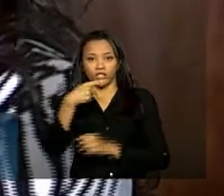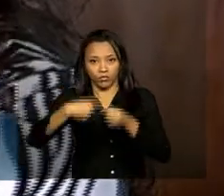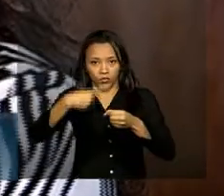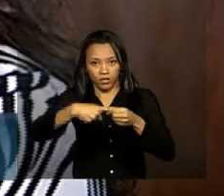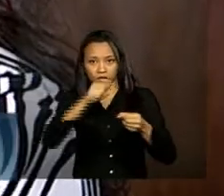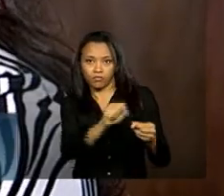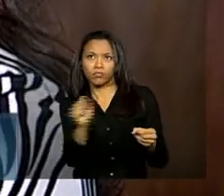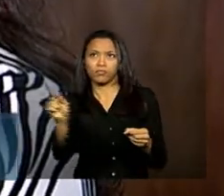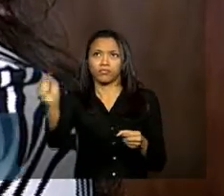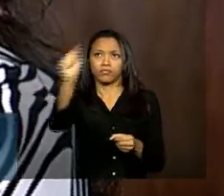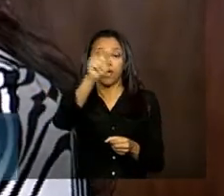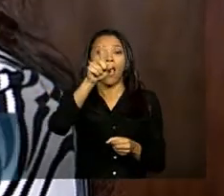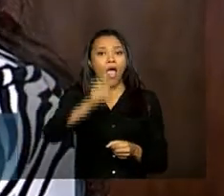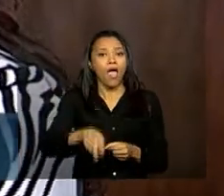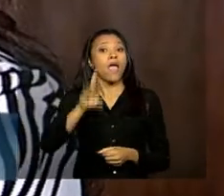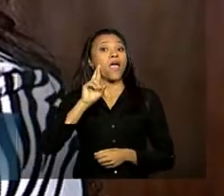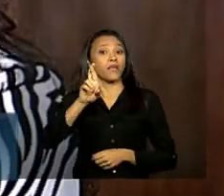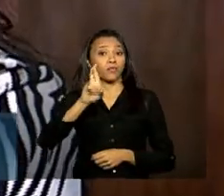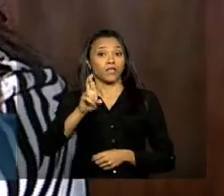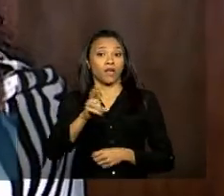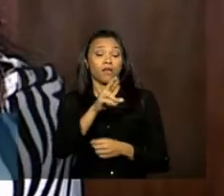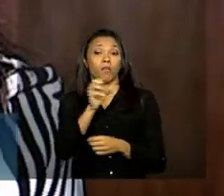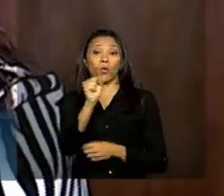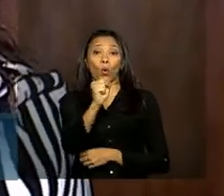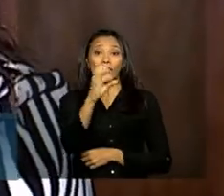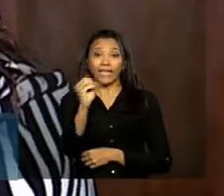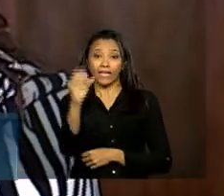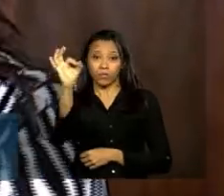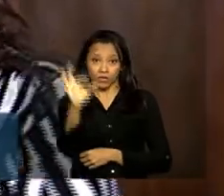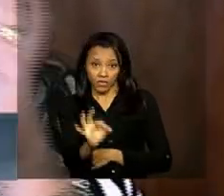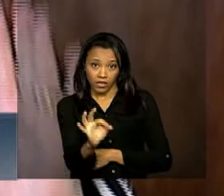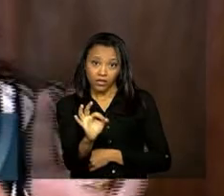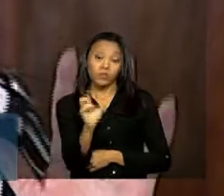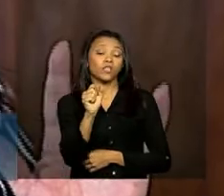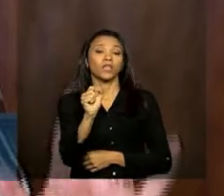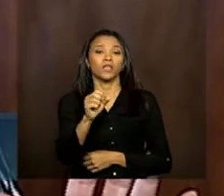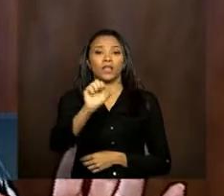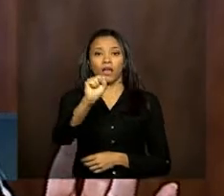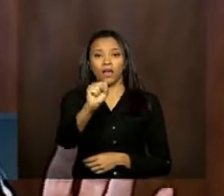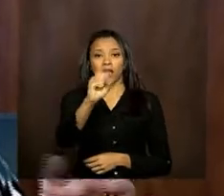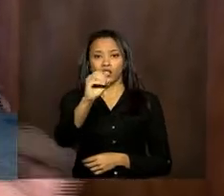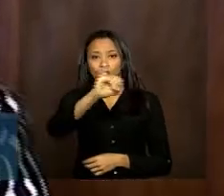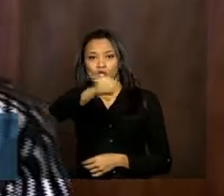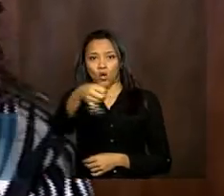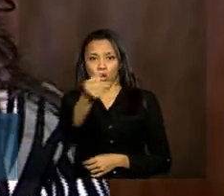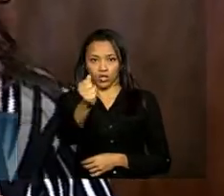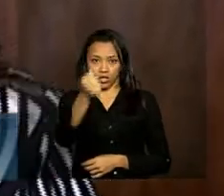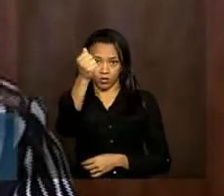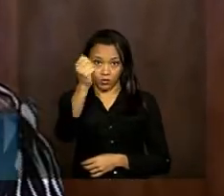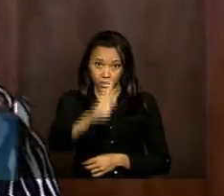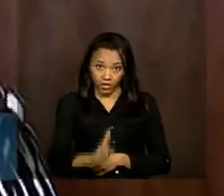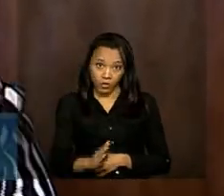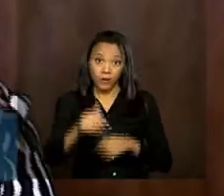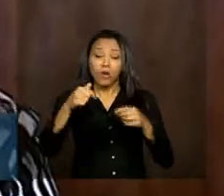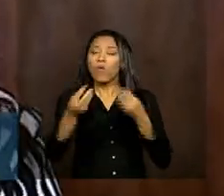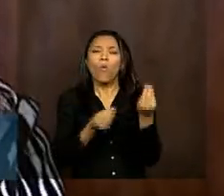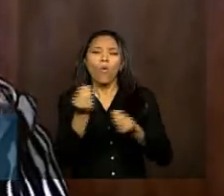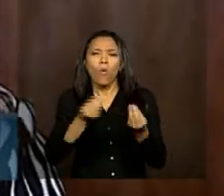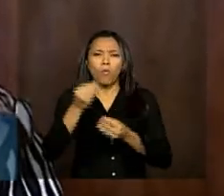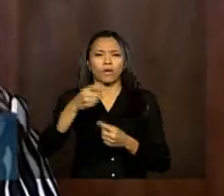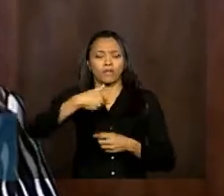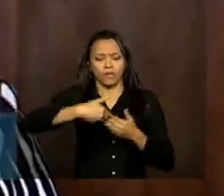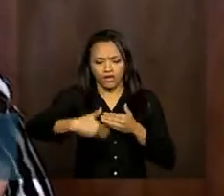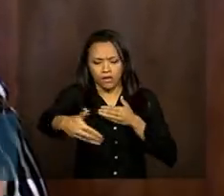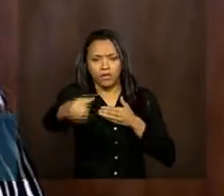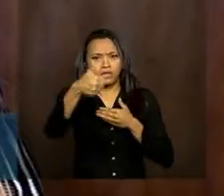responsável por 80% da soja no país como é que estão esses municípios nesta semana nesses